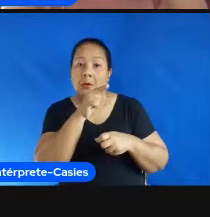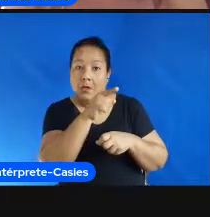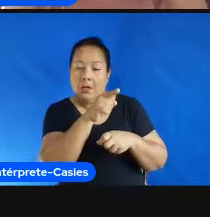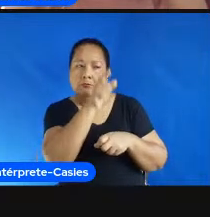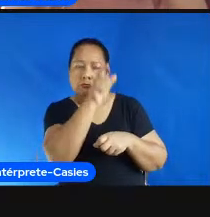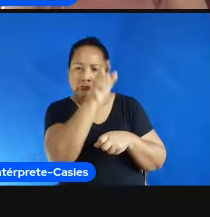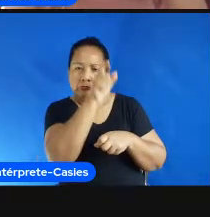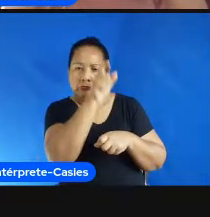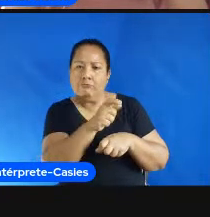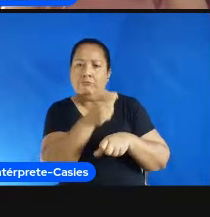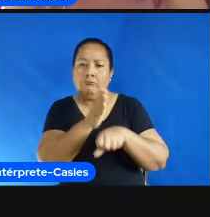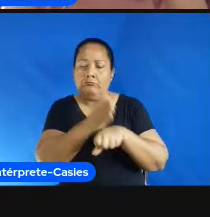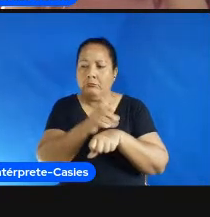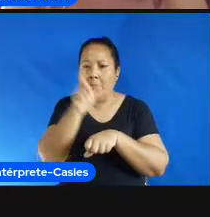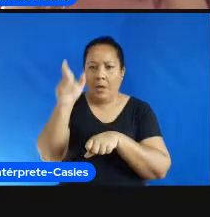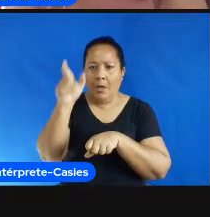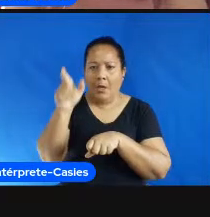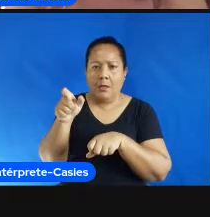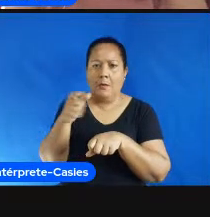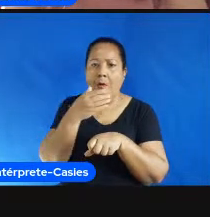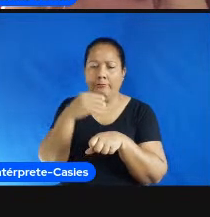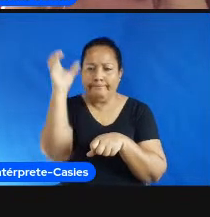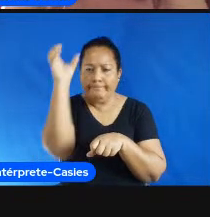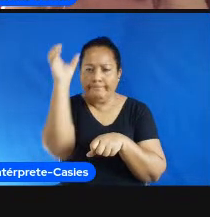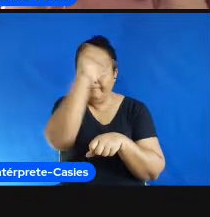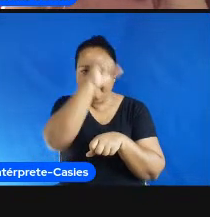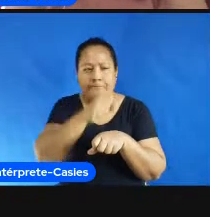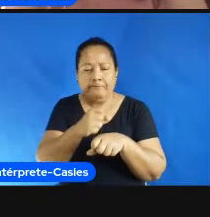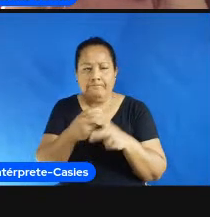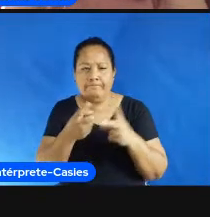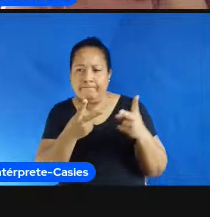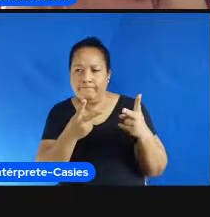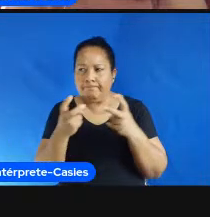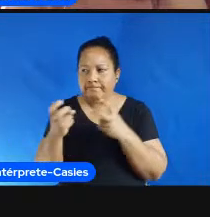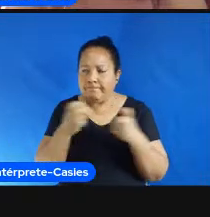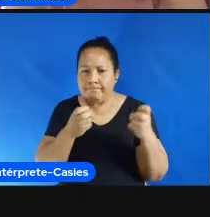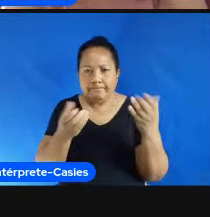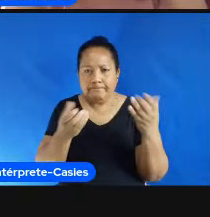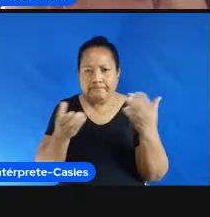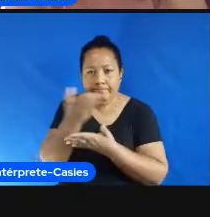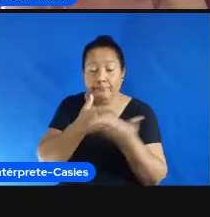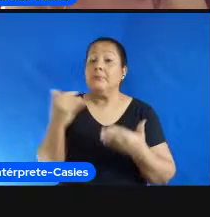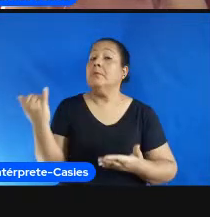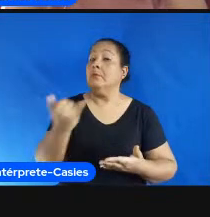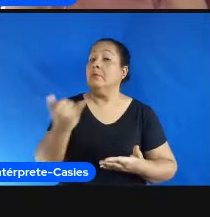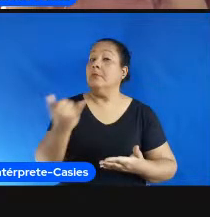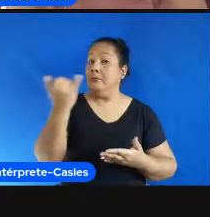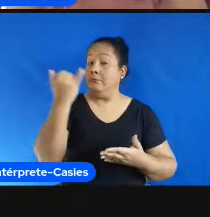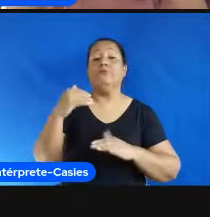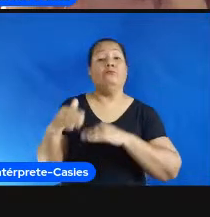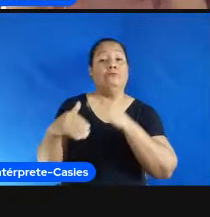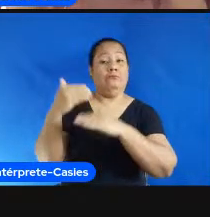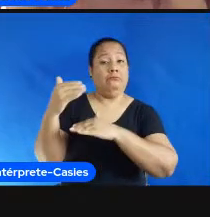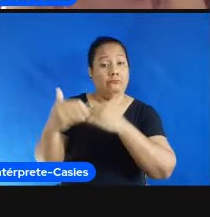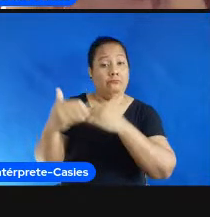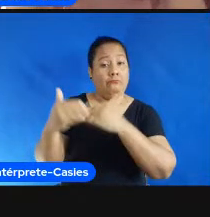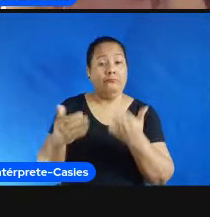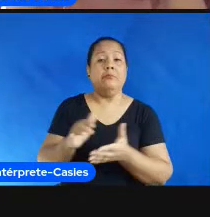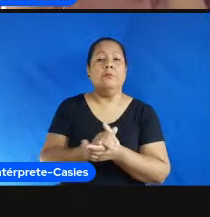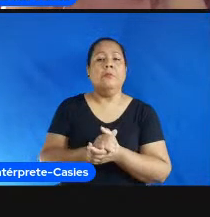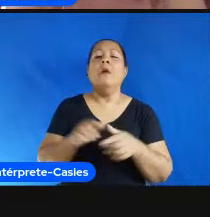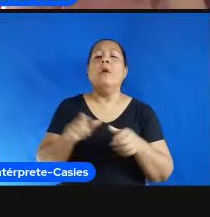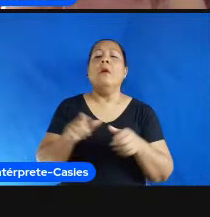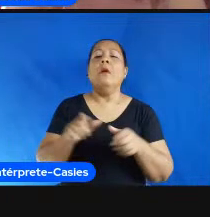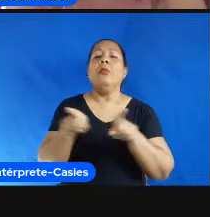o mesmo o longo tempo na mesma comunidade também foi importante né então a gente dá condições salariais